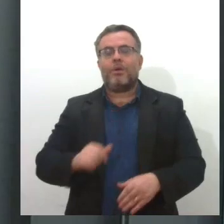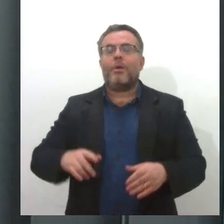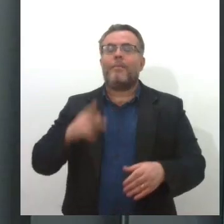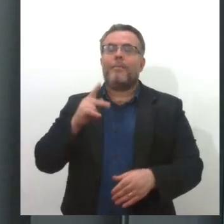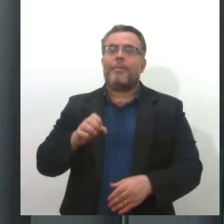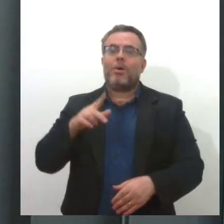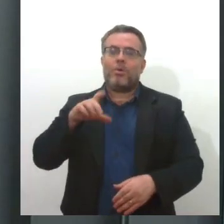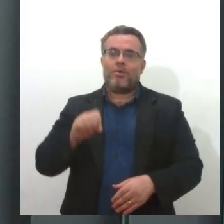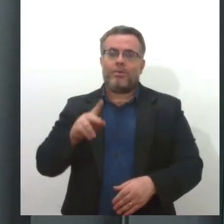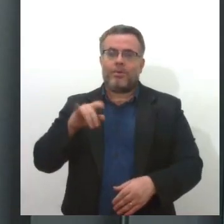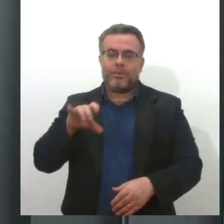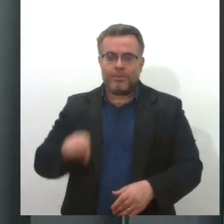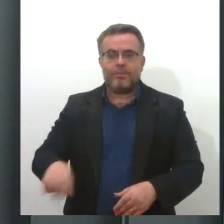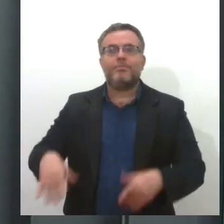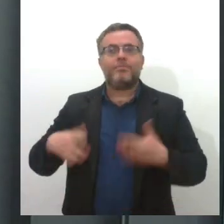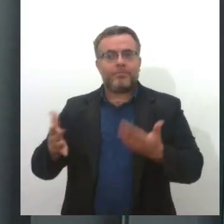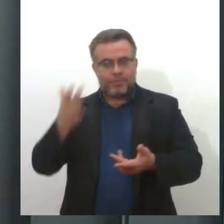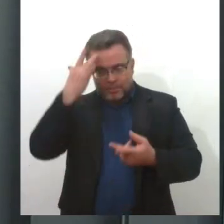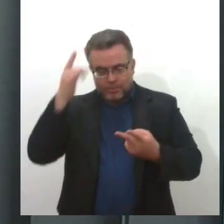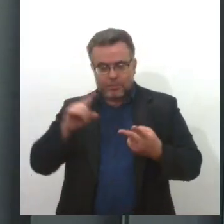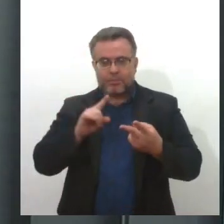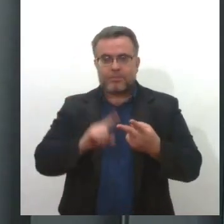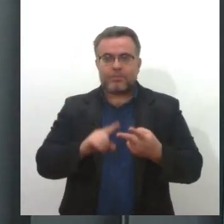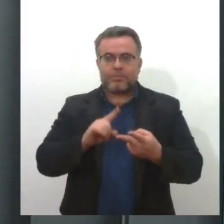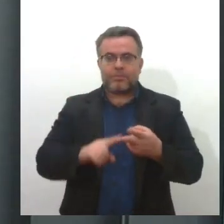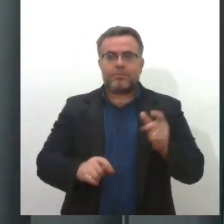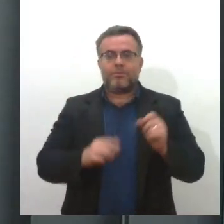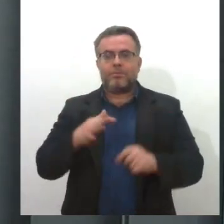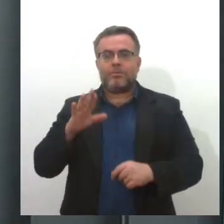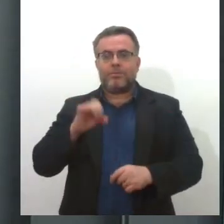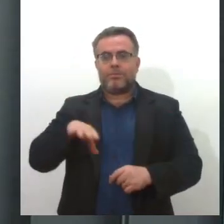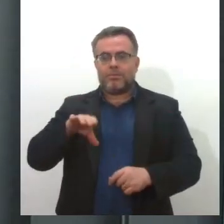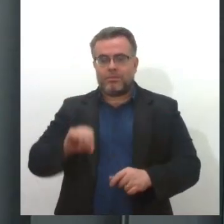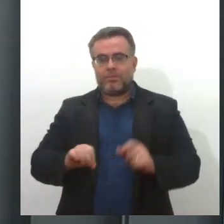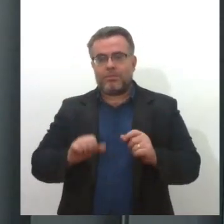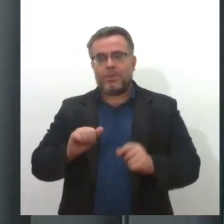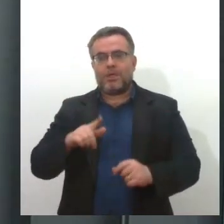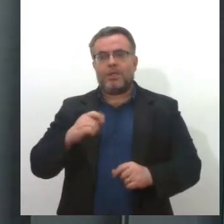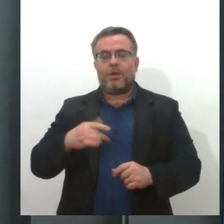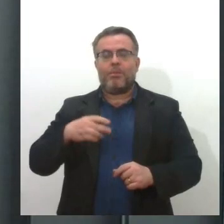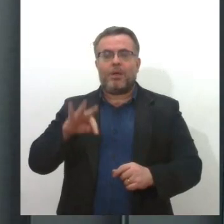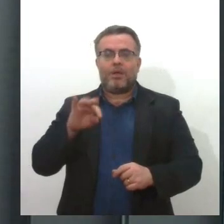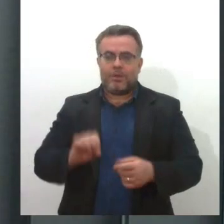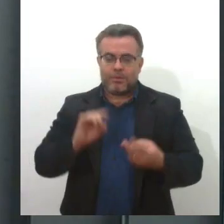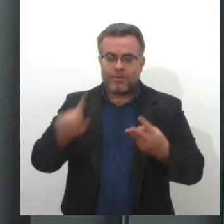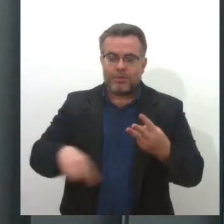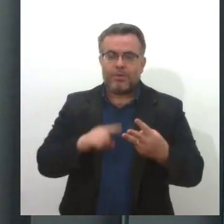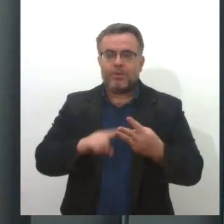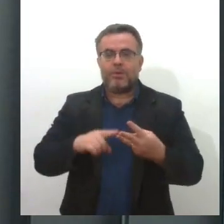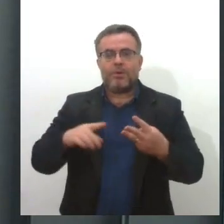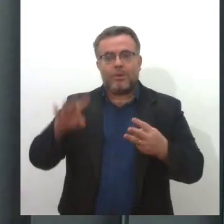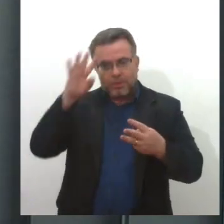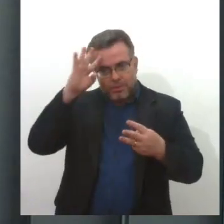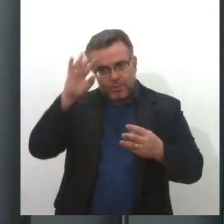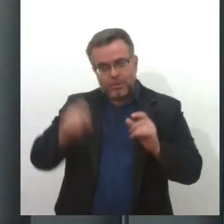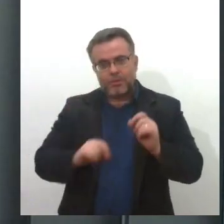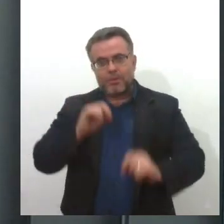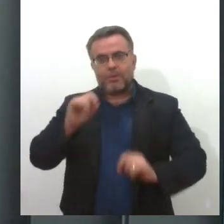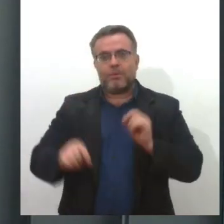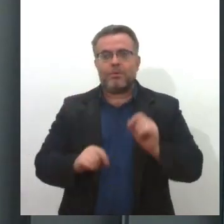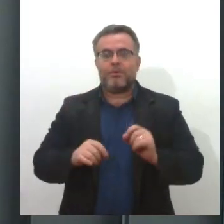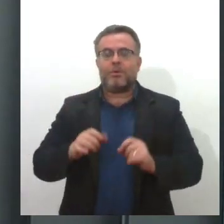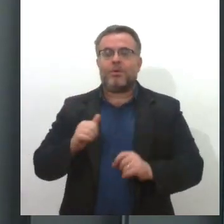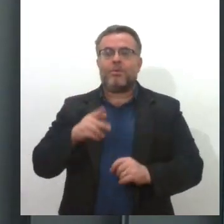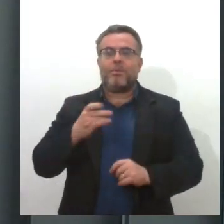Residência. Amanhã, nas imediações da rua Francisco Adalberto Fonseca. Quarta-feira, do condomínio Arias Baldo